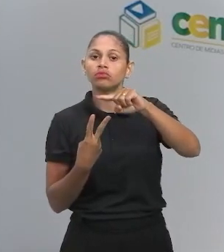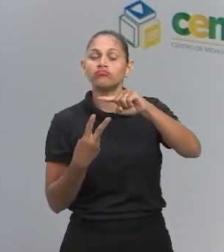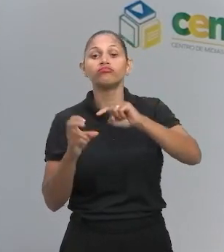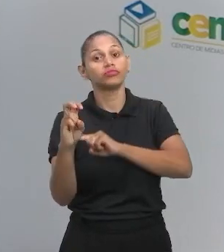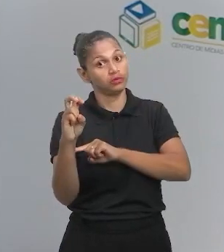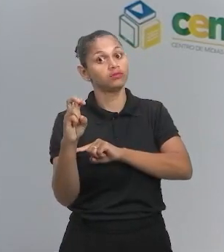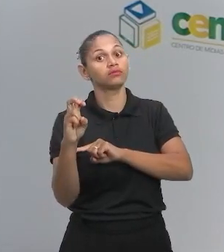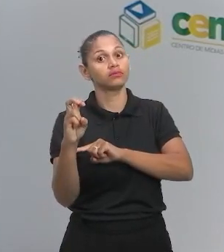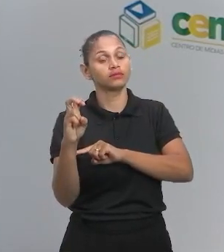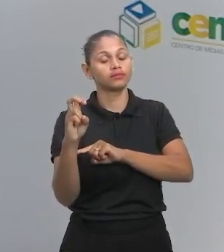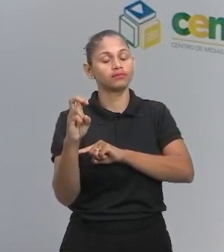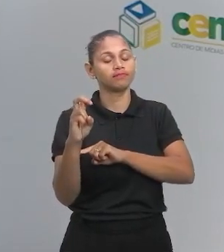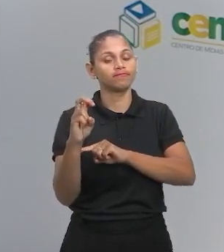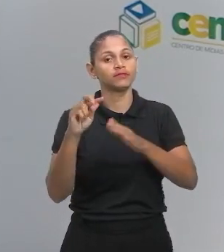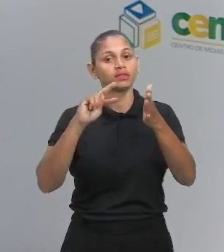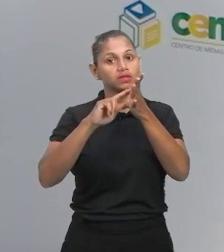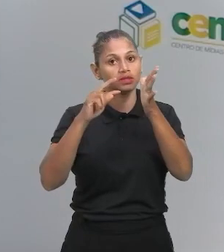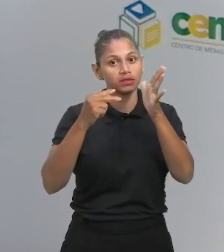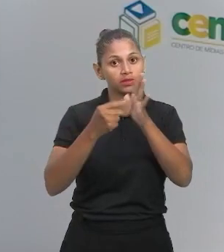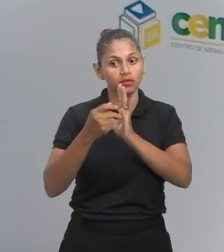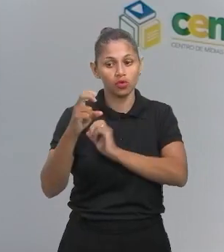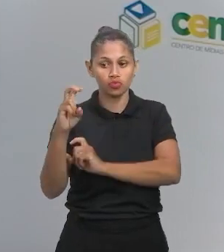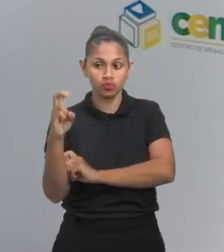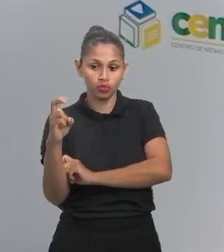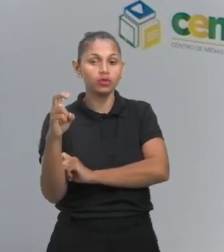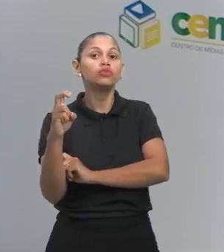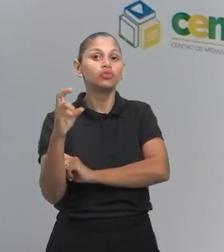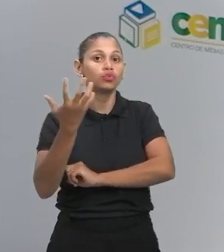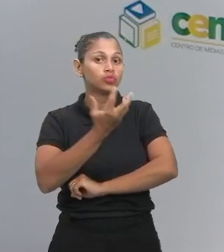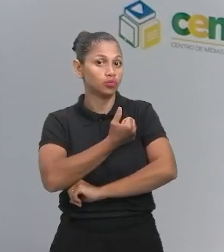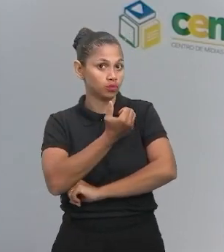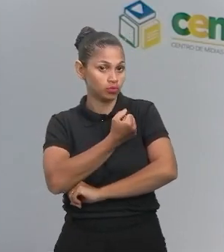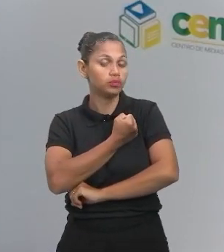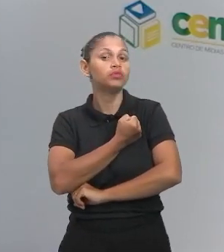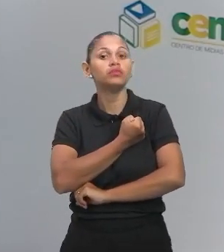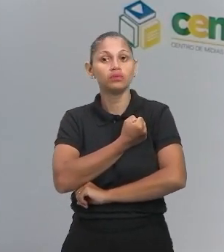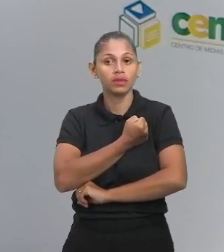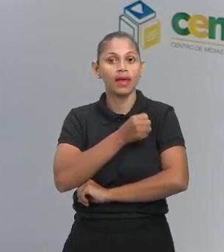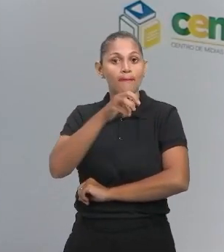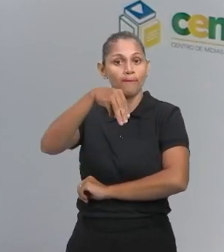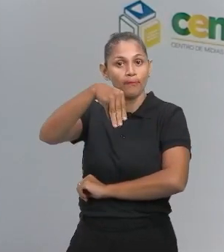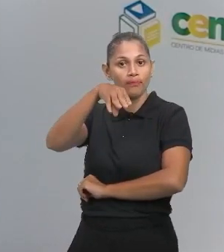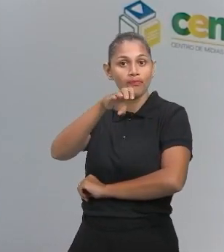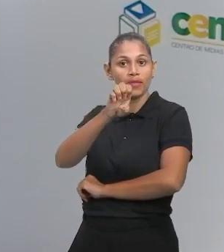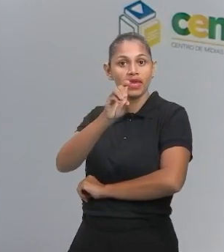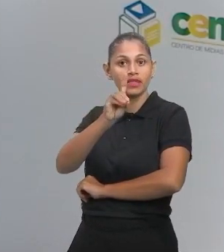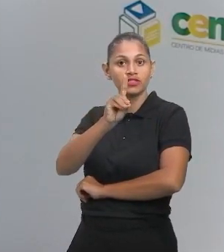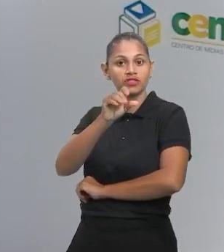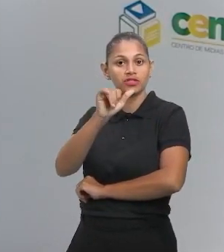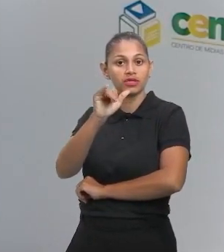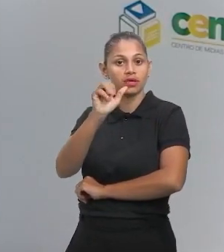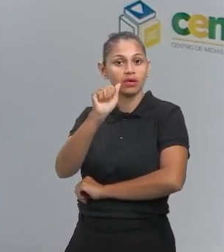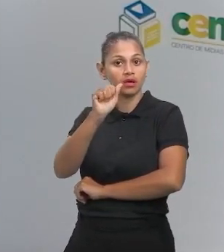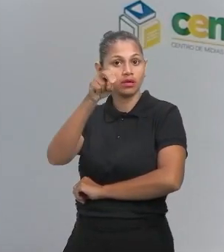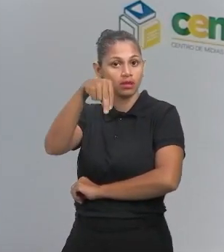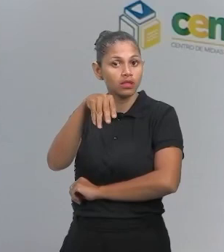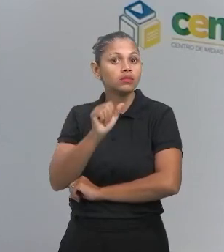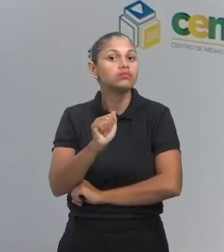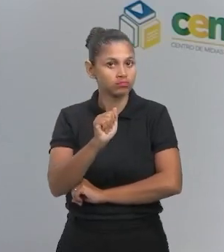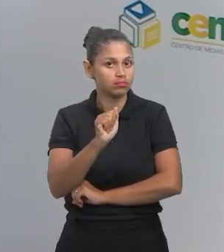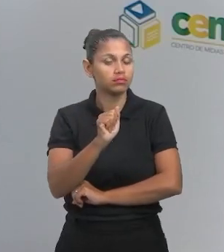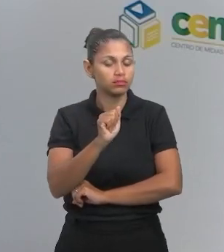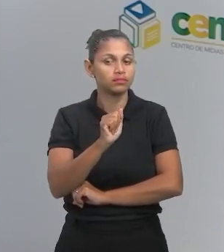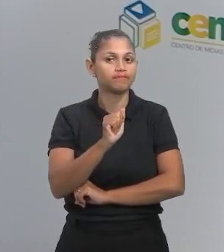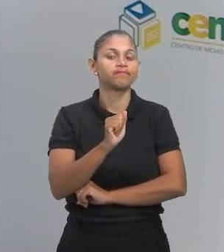5. Então, significa que o quinto número vai ser a tua mediana. Beleza? Entendeu? Não? Vamos